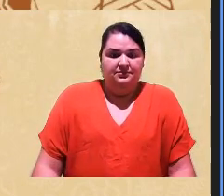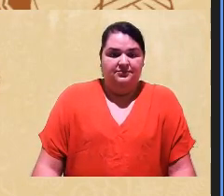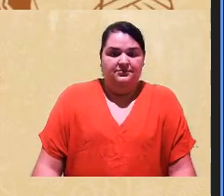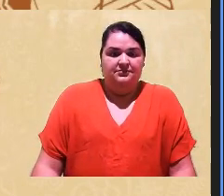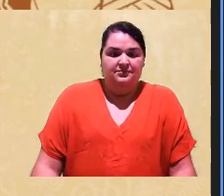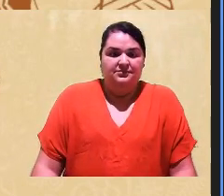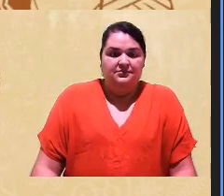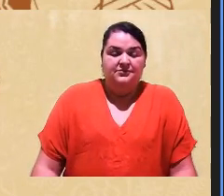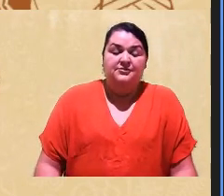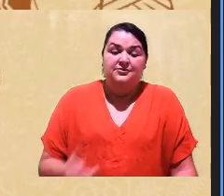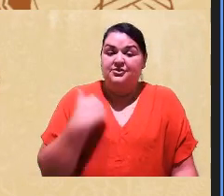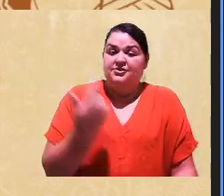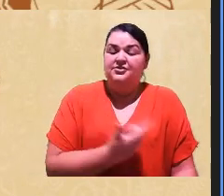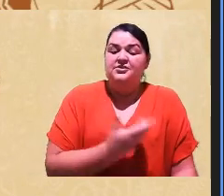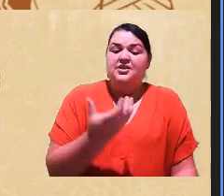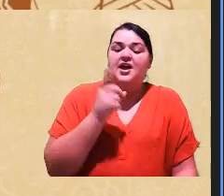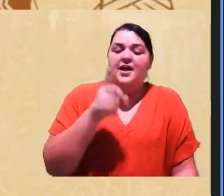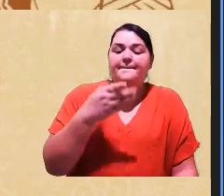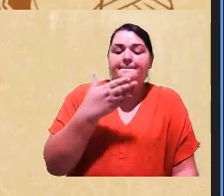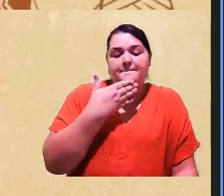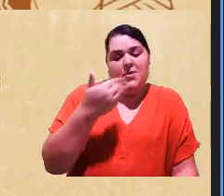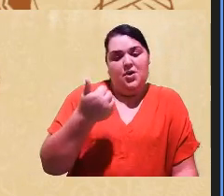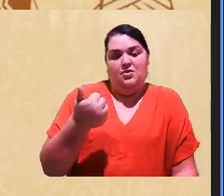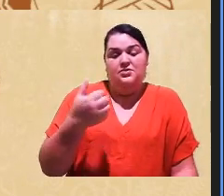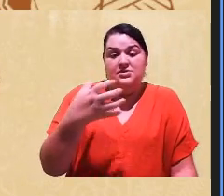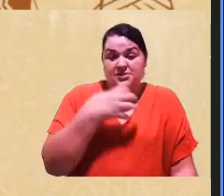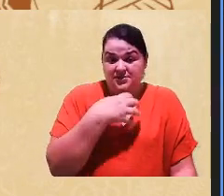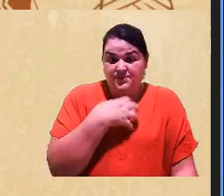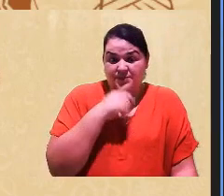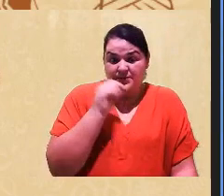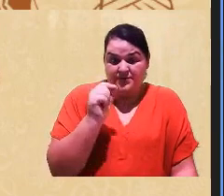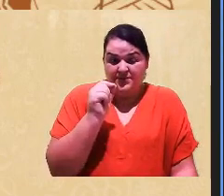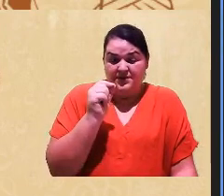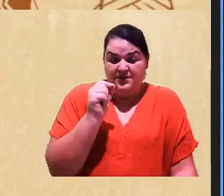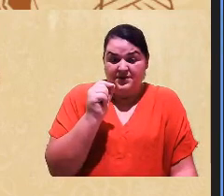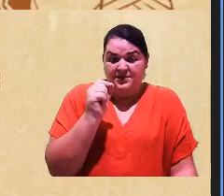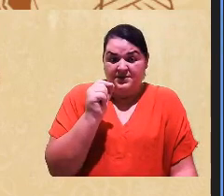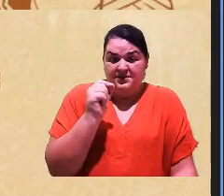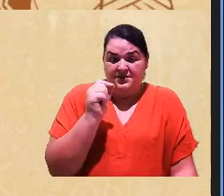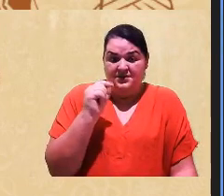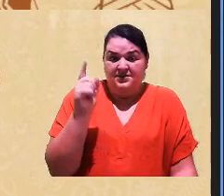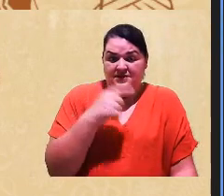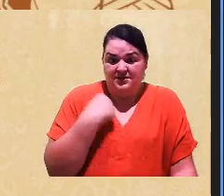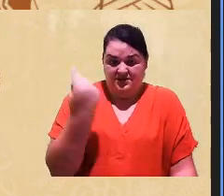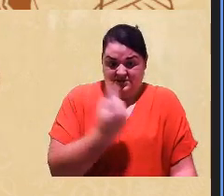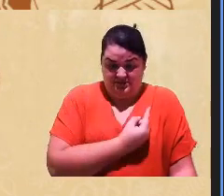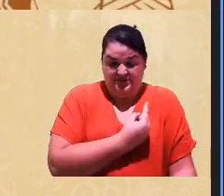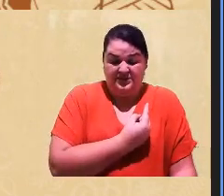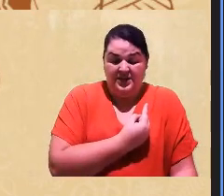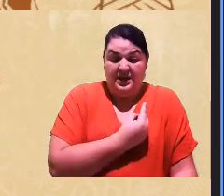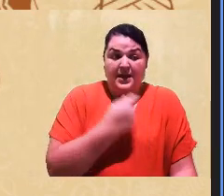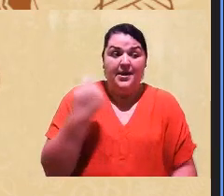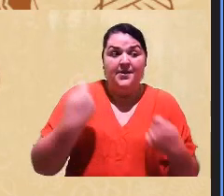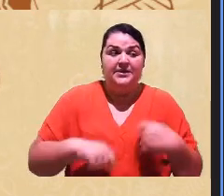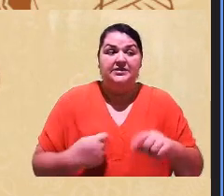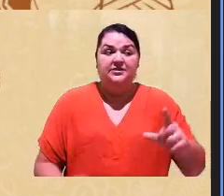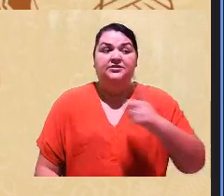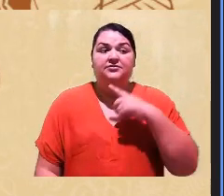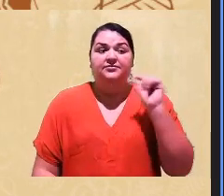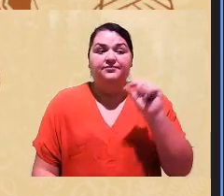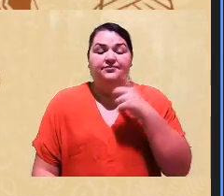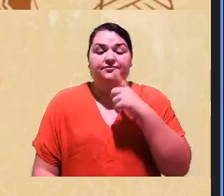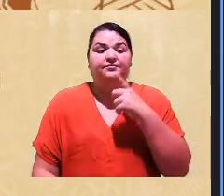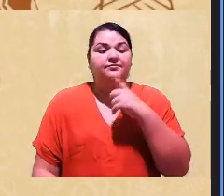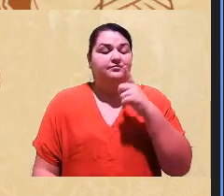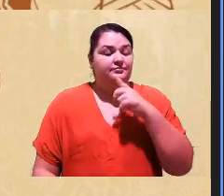Nós merecemos o melhor. E o sentimento é que nós, que nós precisamos ter quando estamos nessas